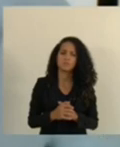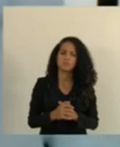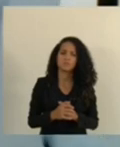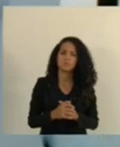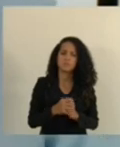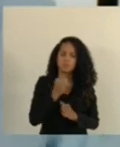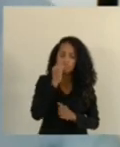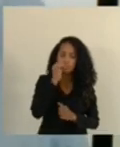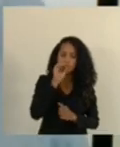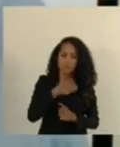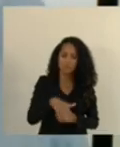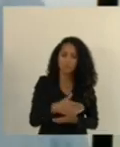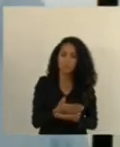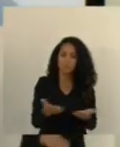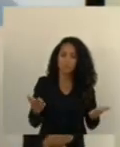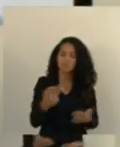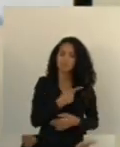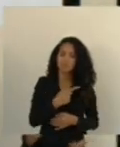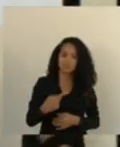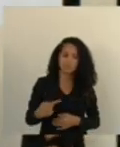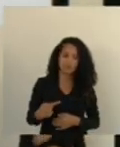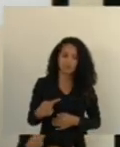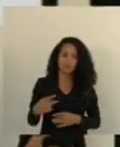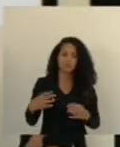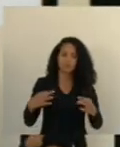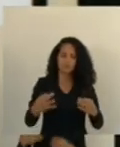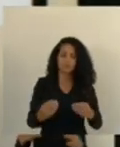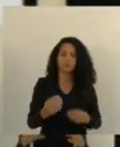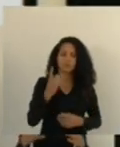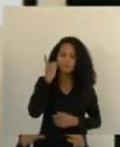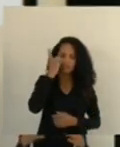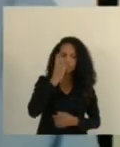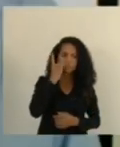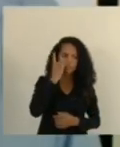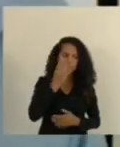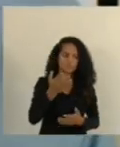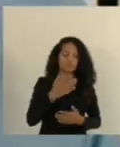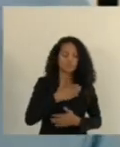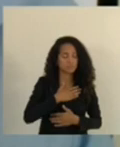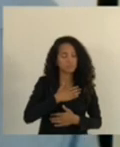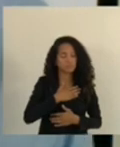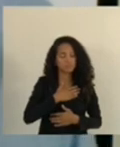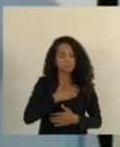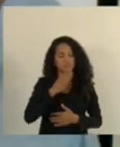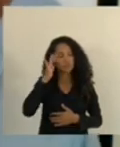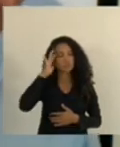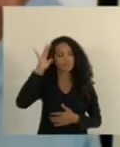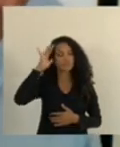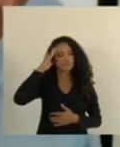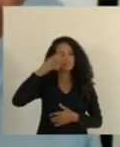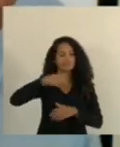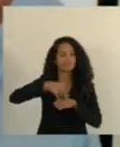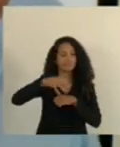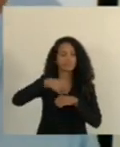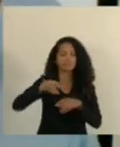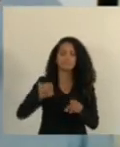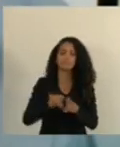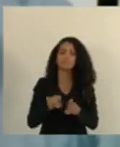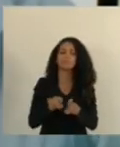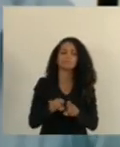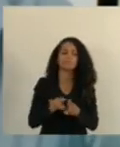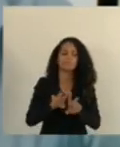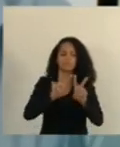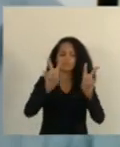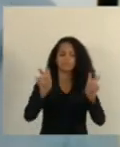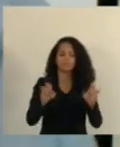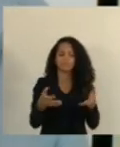boa tarde presidente senhores deputados senhoras deputadas eu gostaria de fazer uma reflexão também sobre